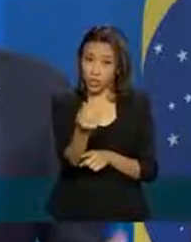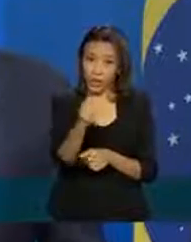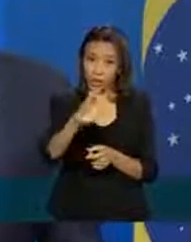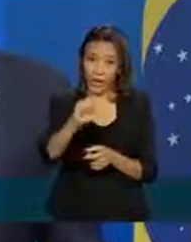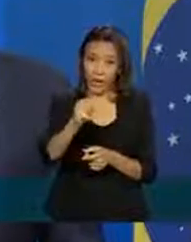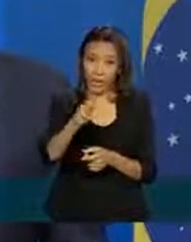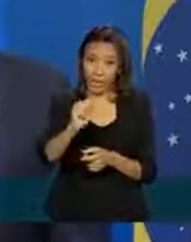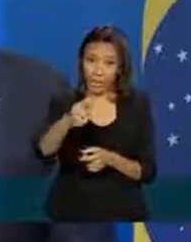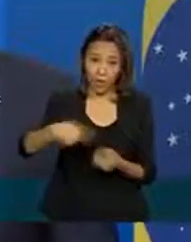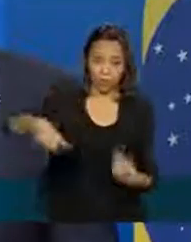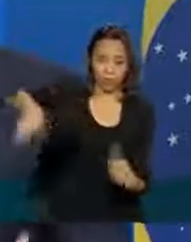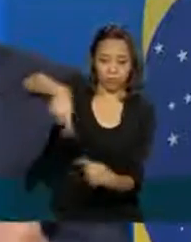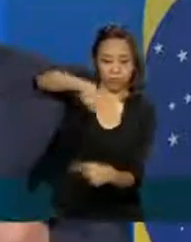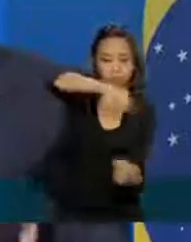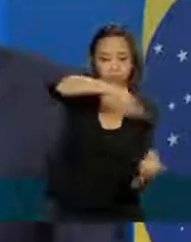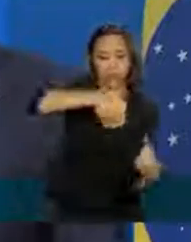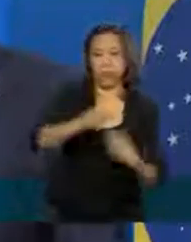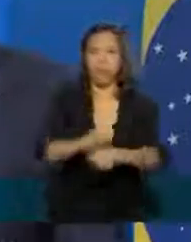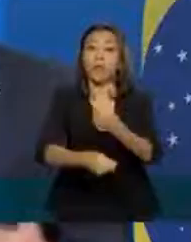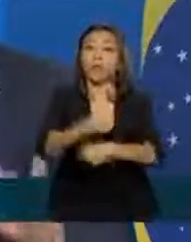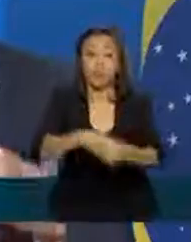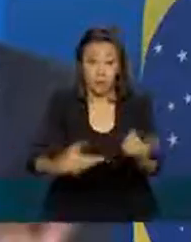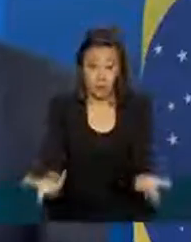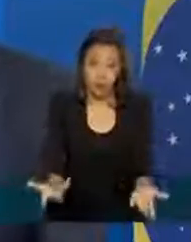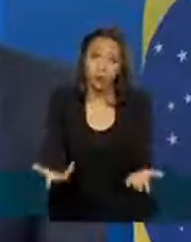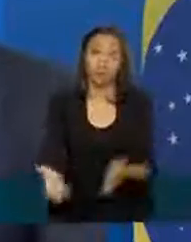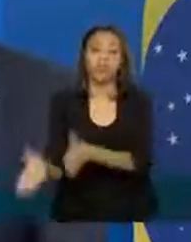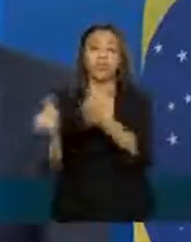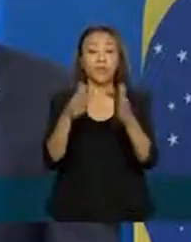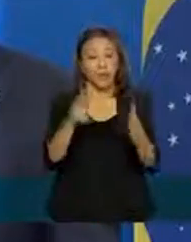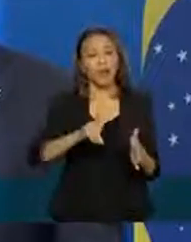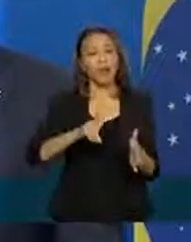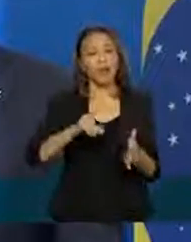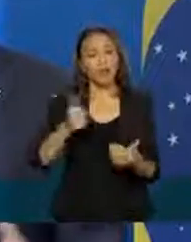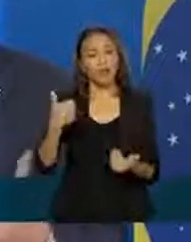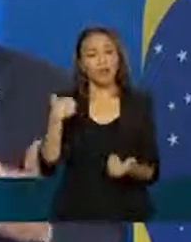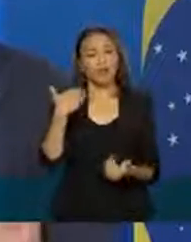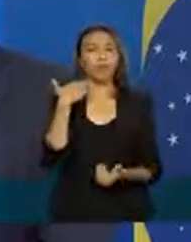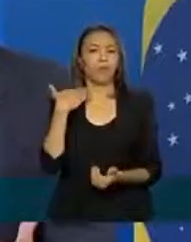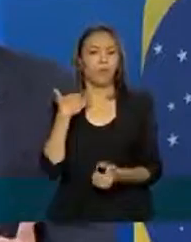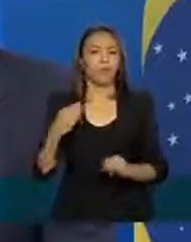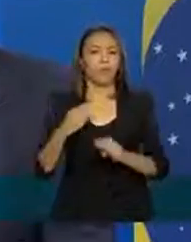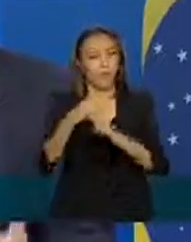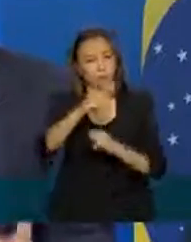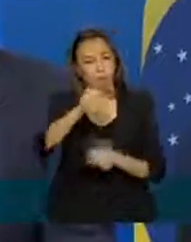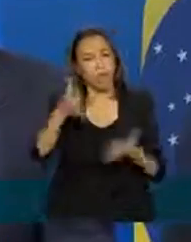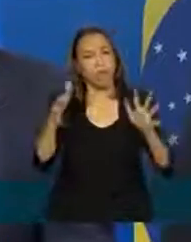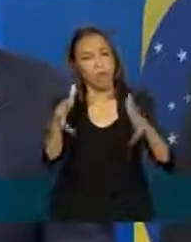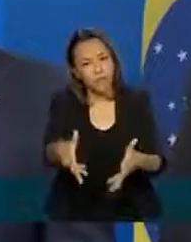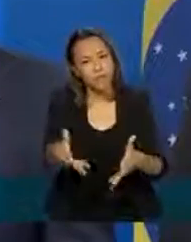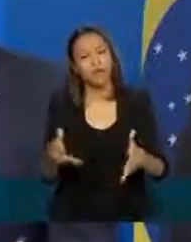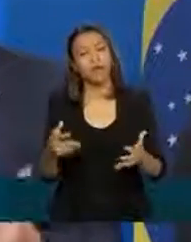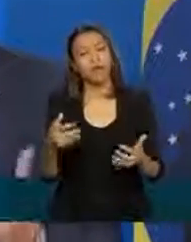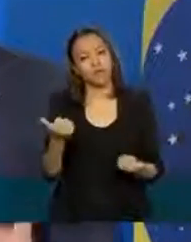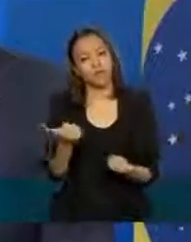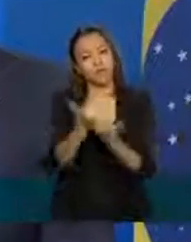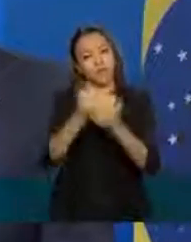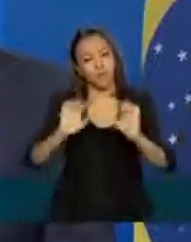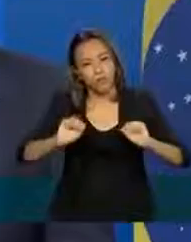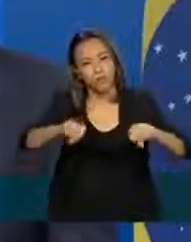falou e que o Montesano vai falar a Caixa vai participar a Caixa fará parte do esforço